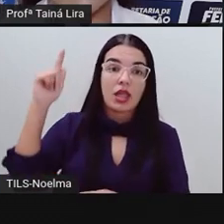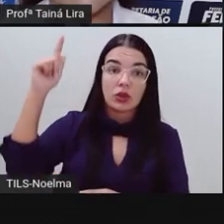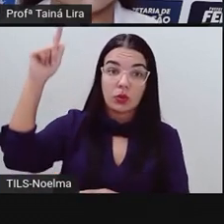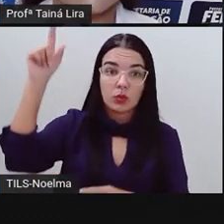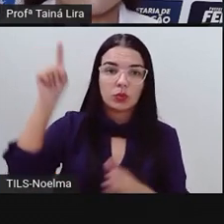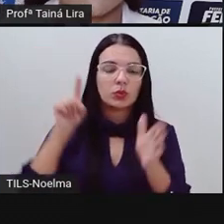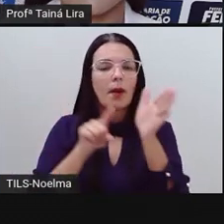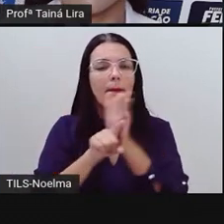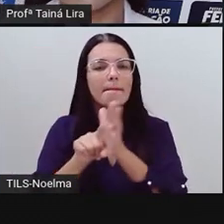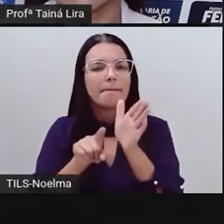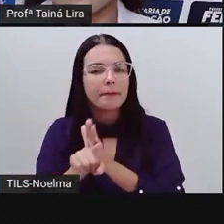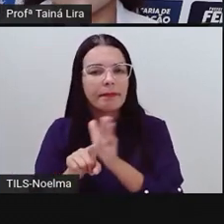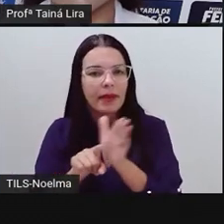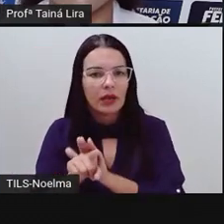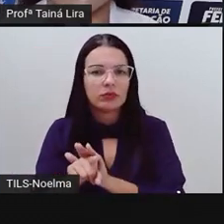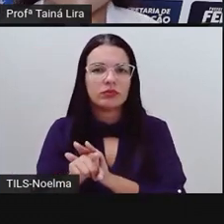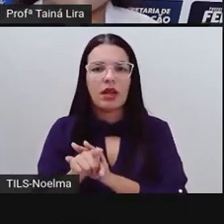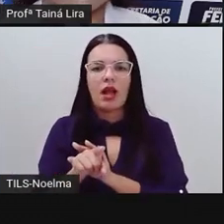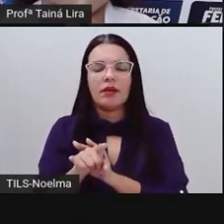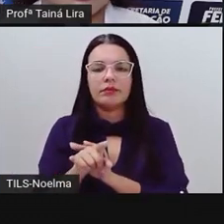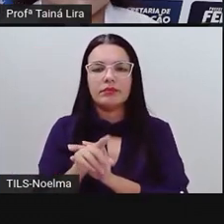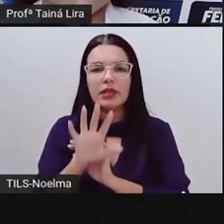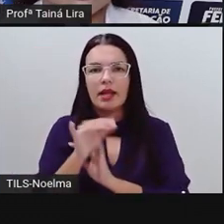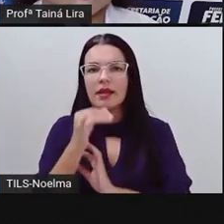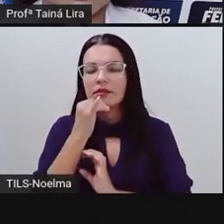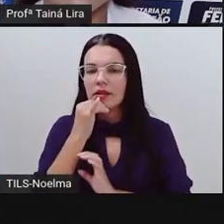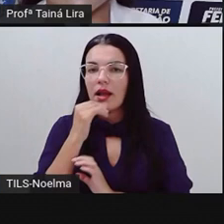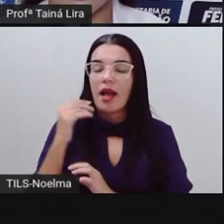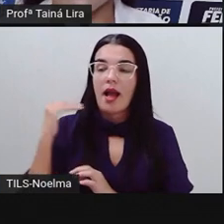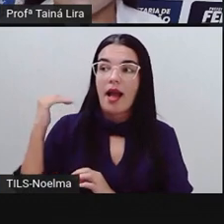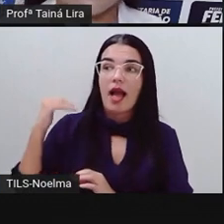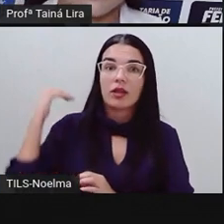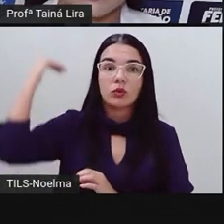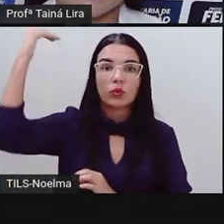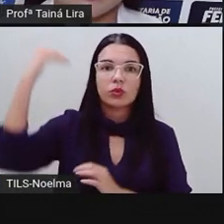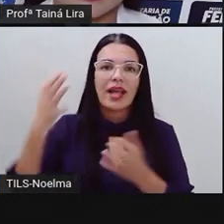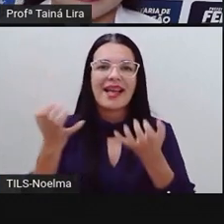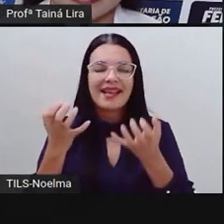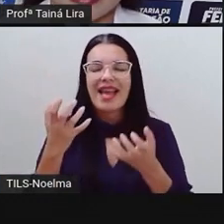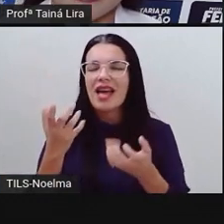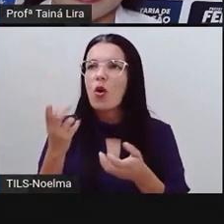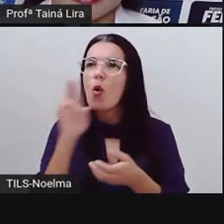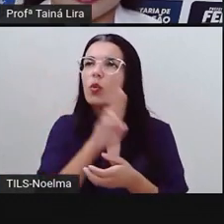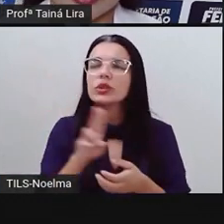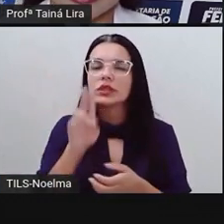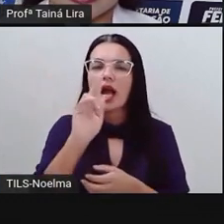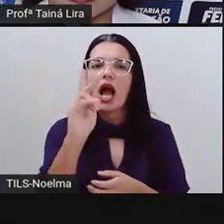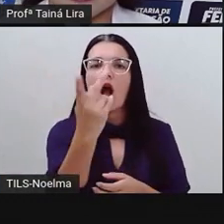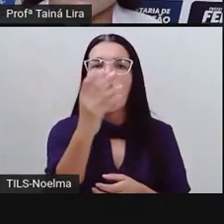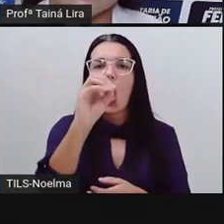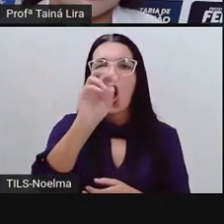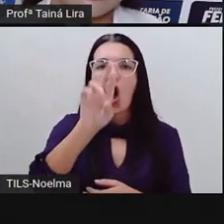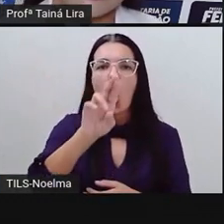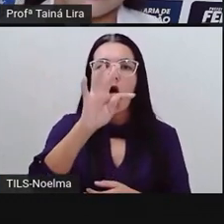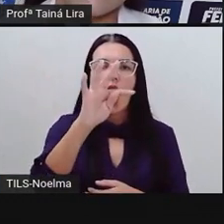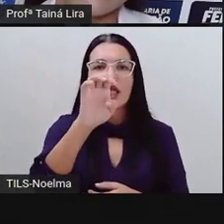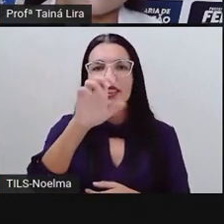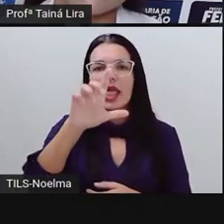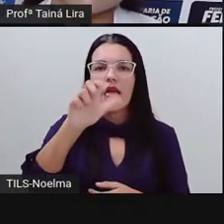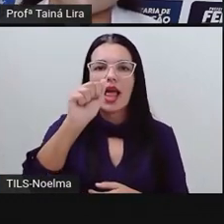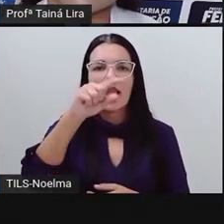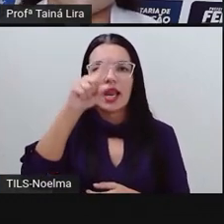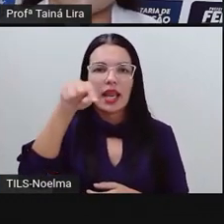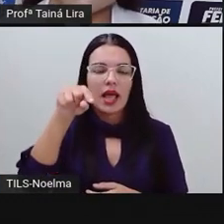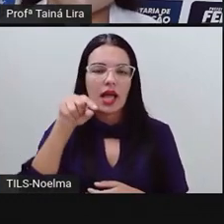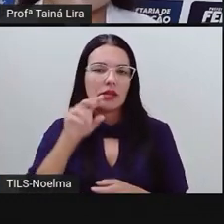Perguntar, ó, essa folha, por exemplo, eu quero utilizar ali hortelã, tá? Falar de hortelã. Eu quero